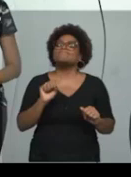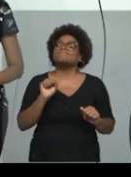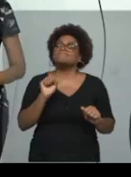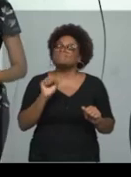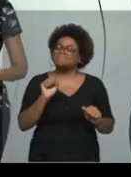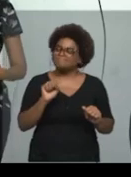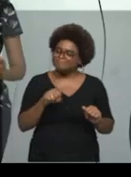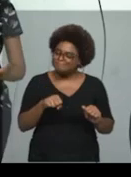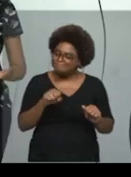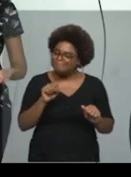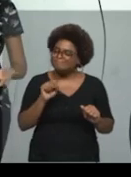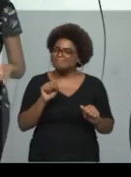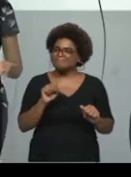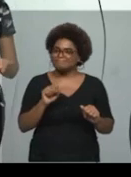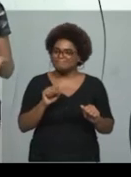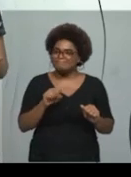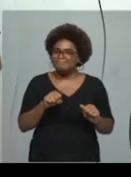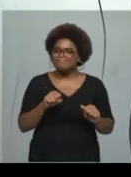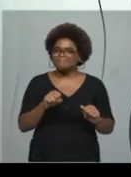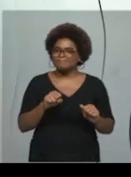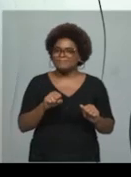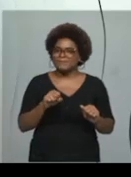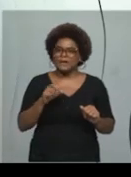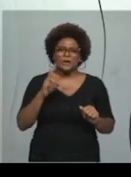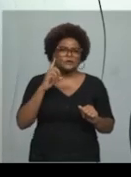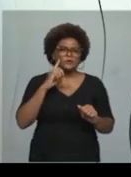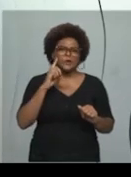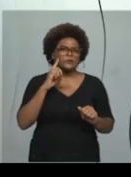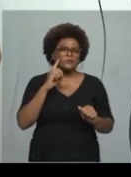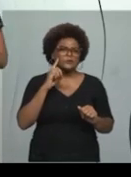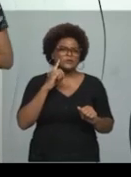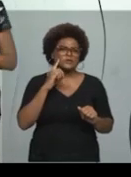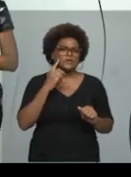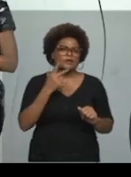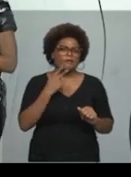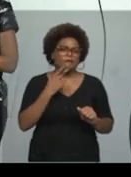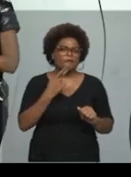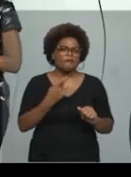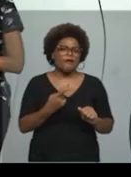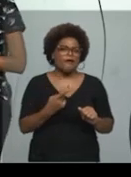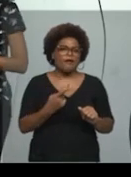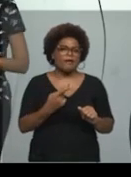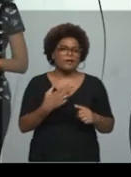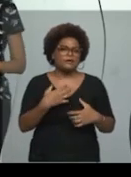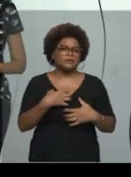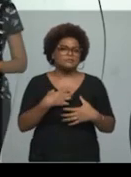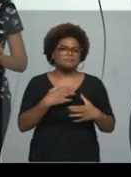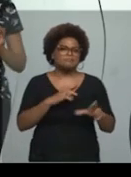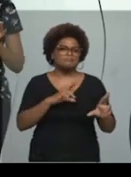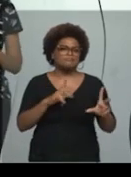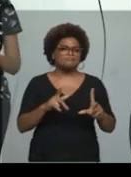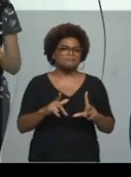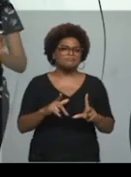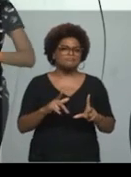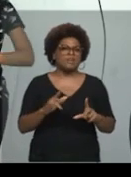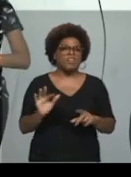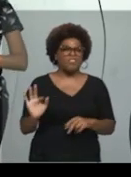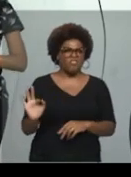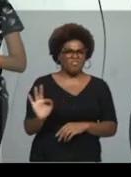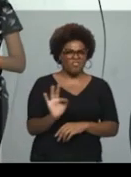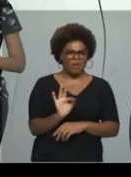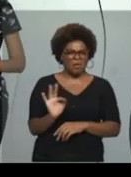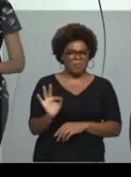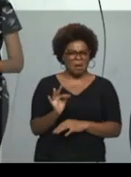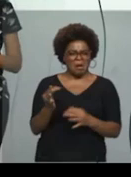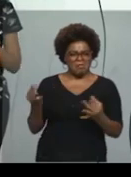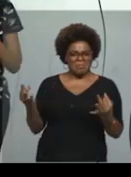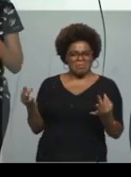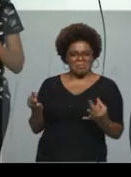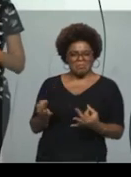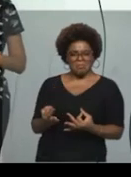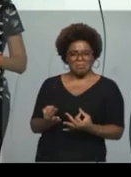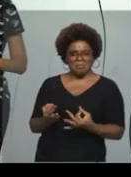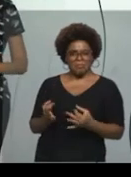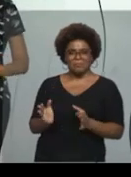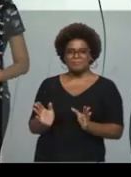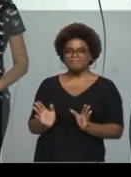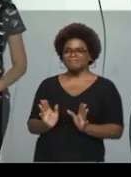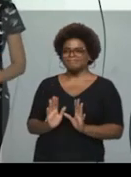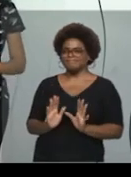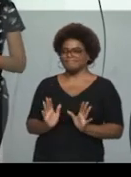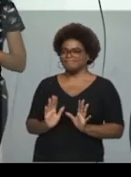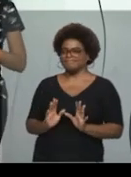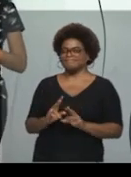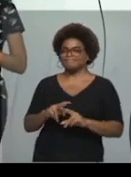né, não estamos acostumados com essa preposição. Aí, quando vem o formal, a gente fica desesperado. Por isso é